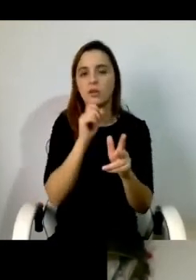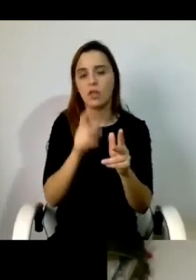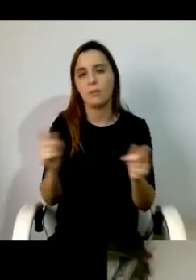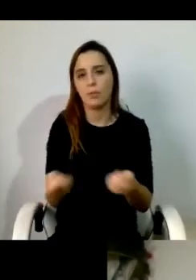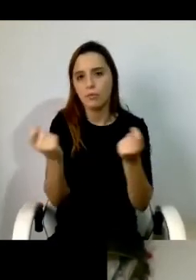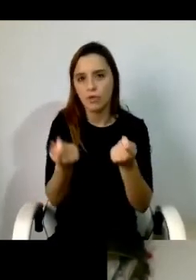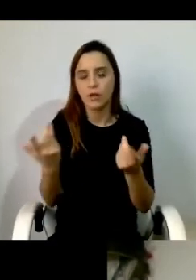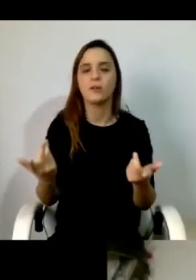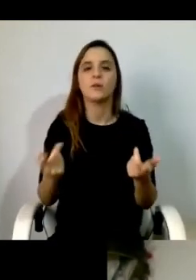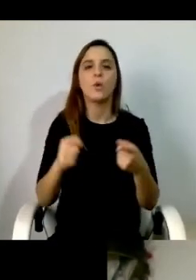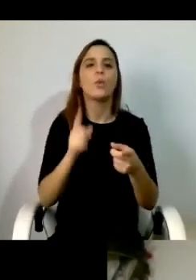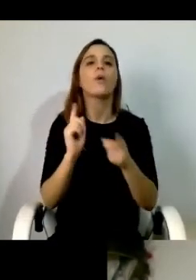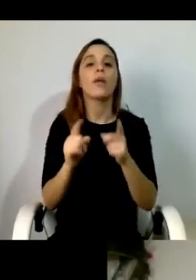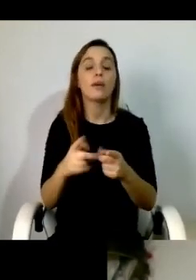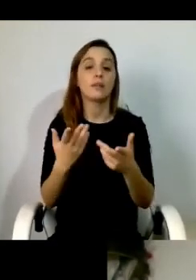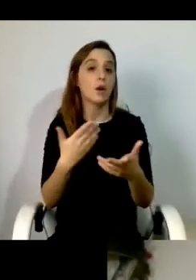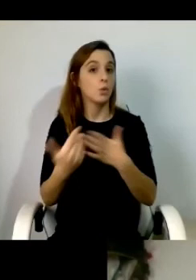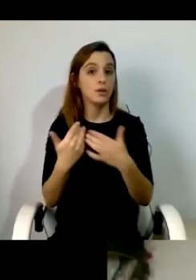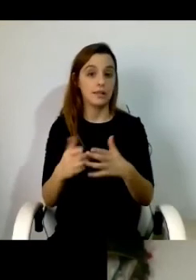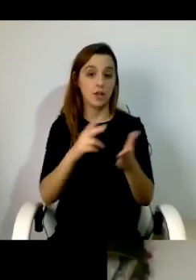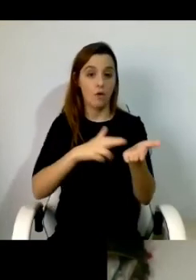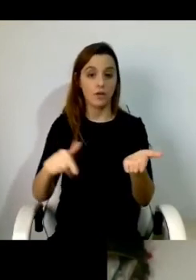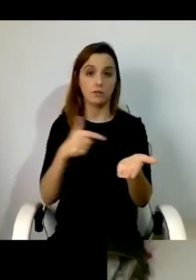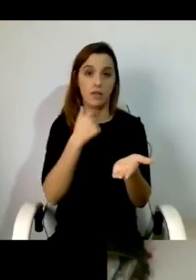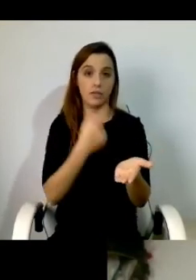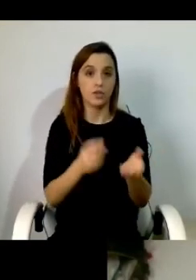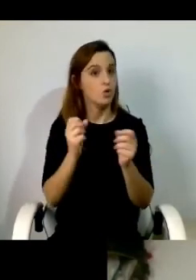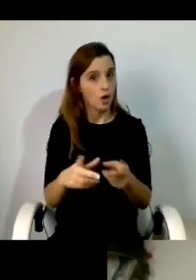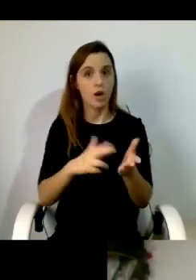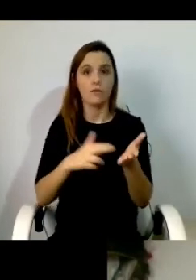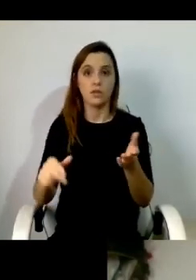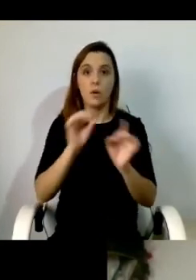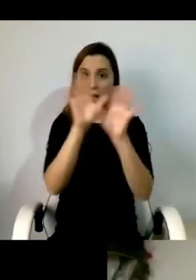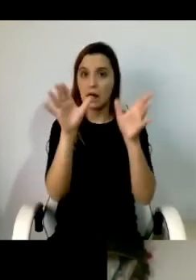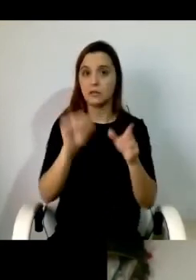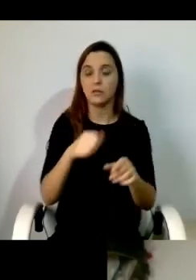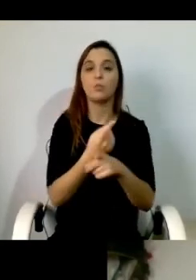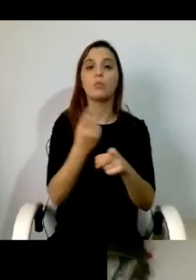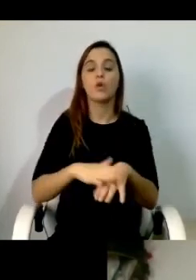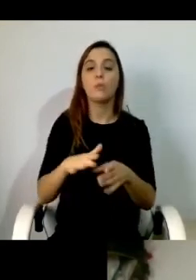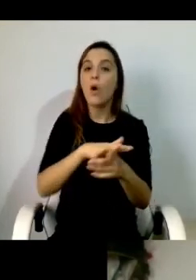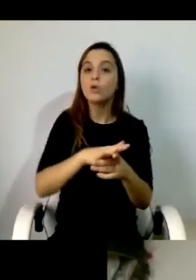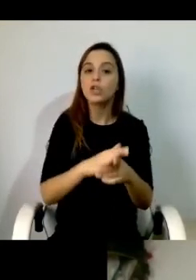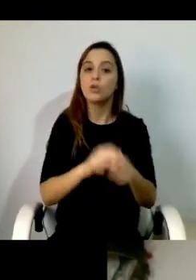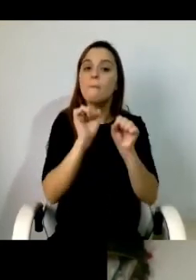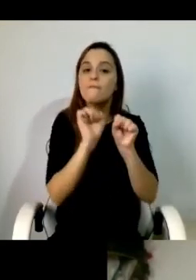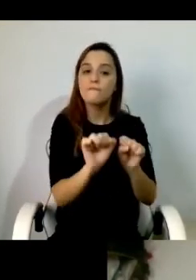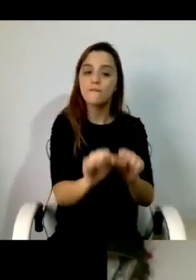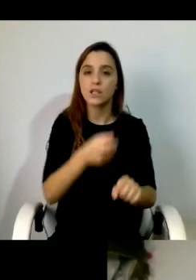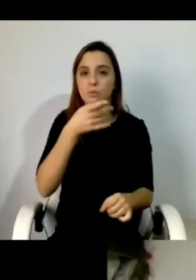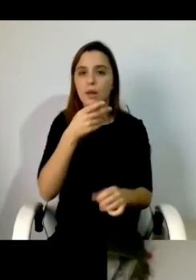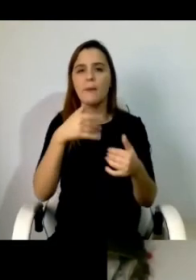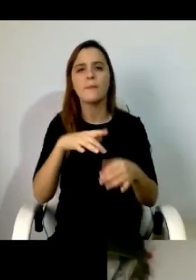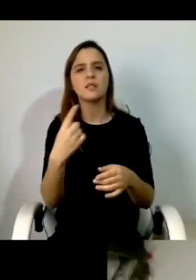isto é independentemente daquilo que diz a convenção e a convenção é muito clara porque fala nos contextos próprios há muitas maneiras de viver os